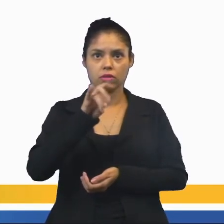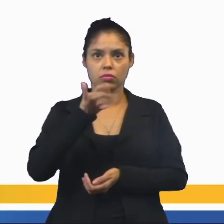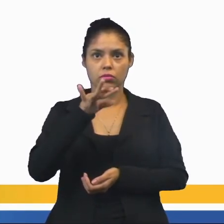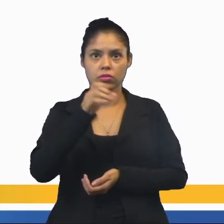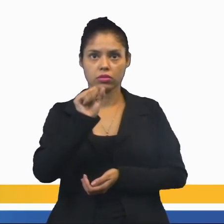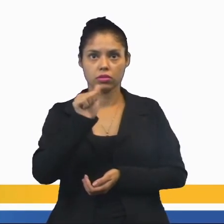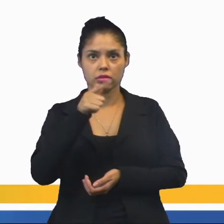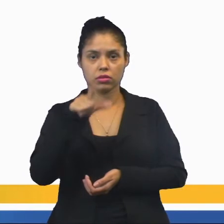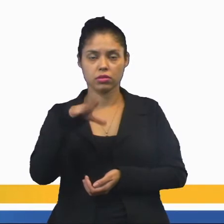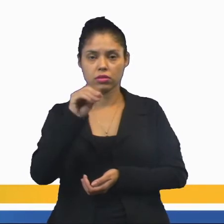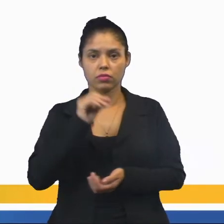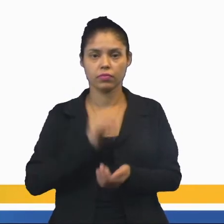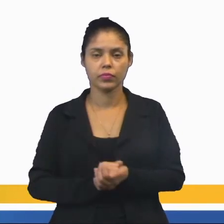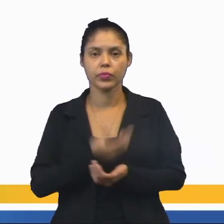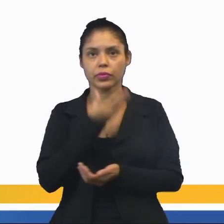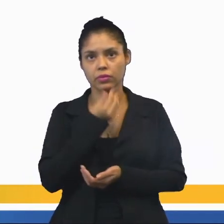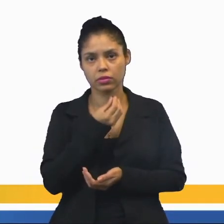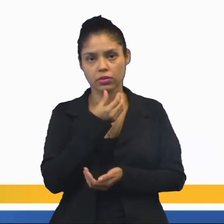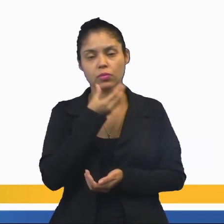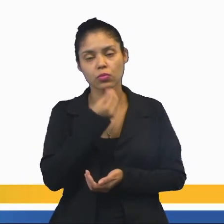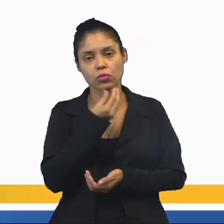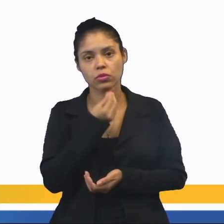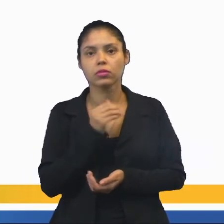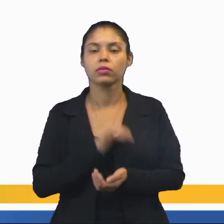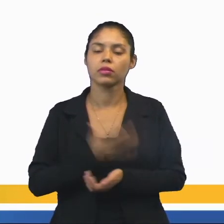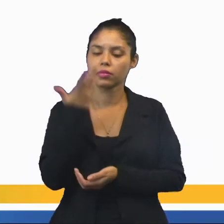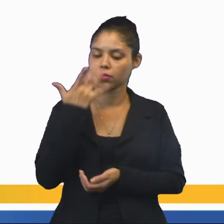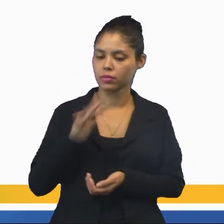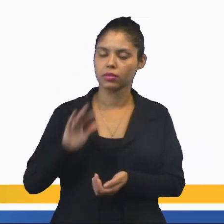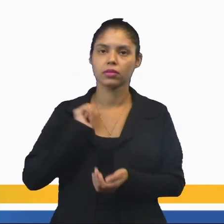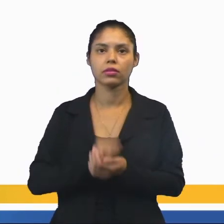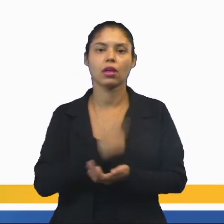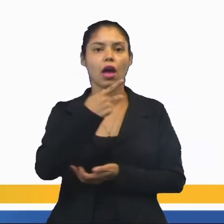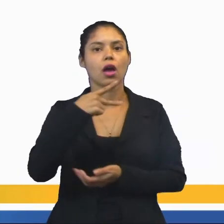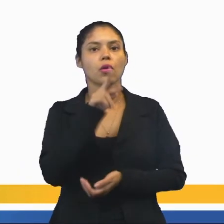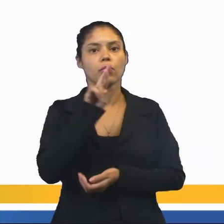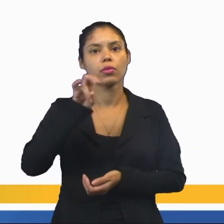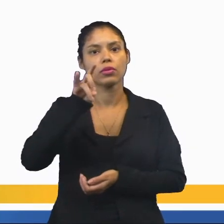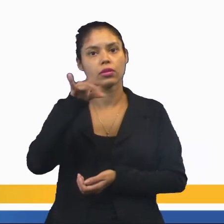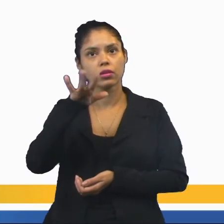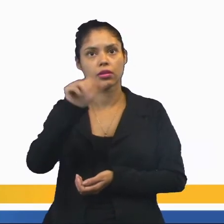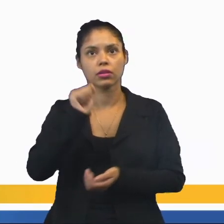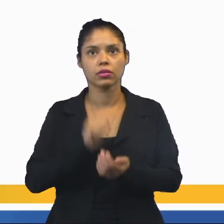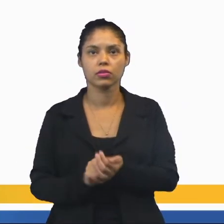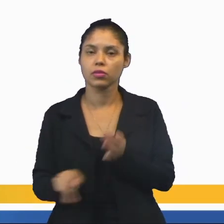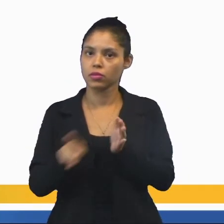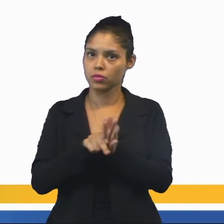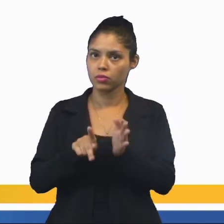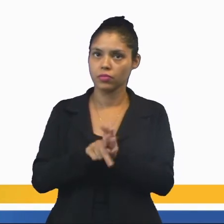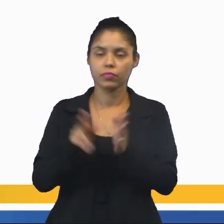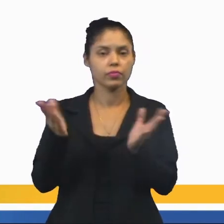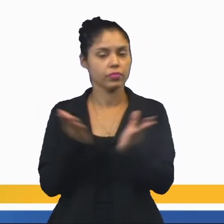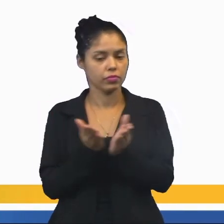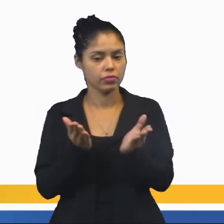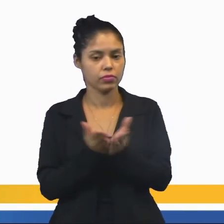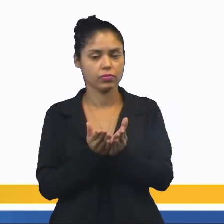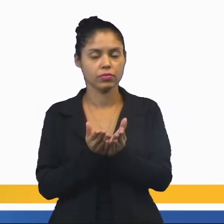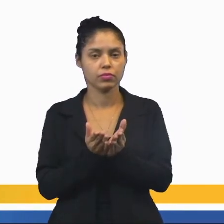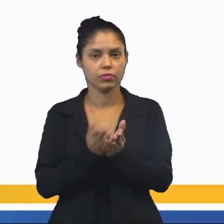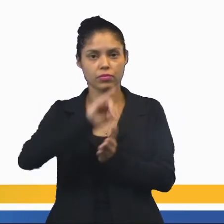É para meninos recém-nascidos que simboliza a pureza e o pertencimento à religião de Israel.